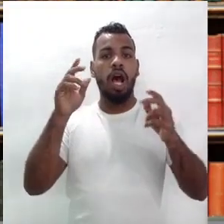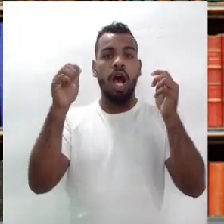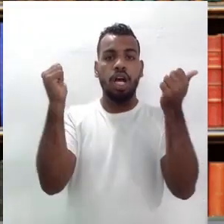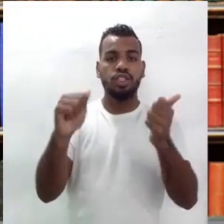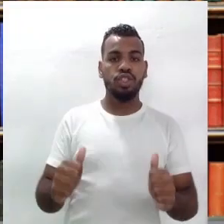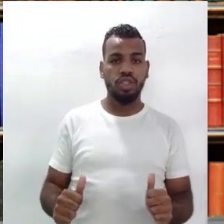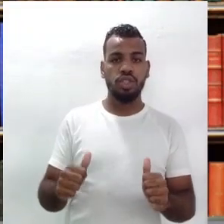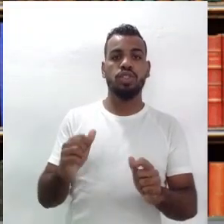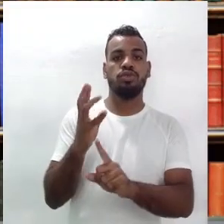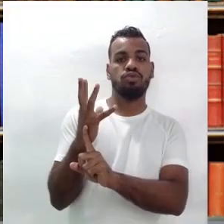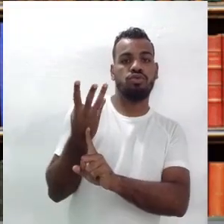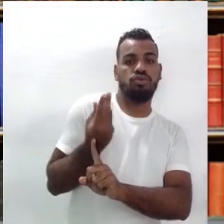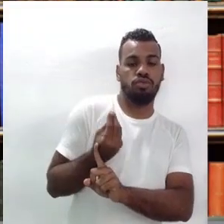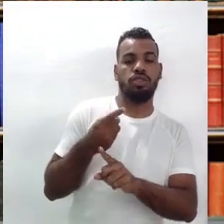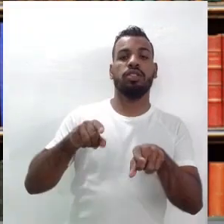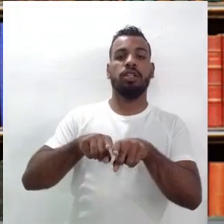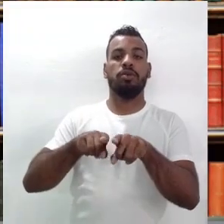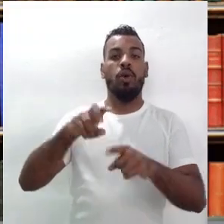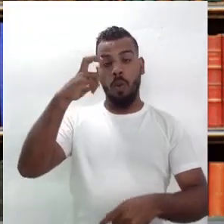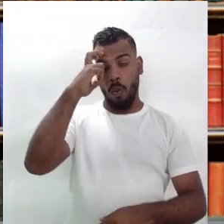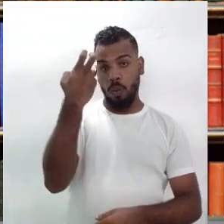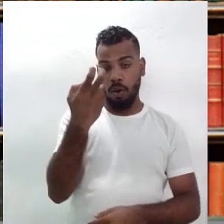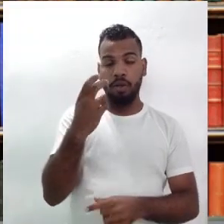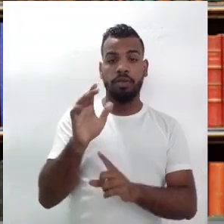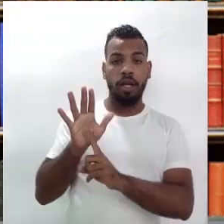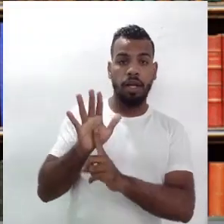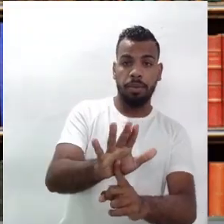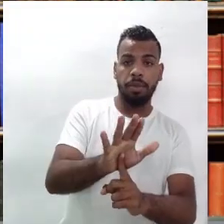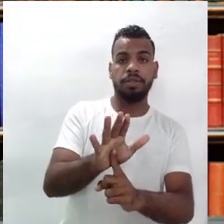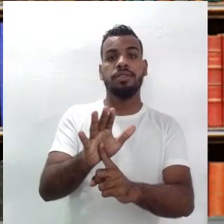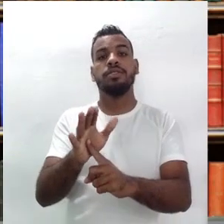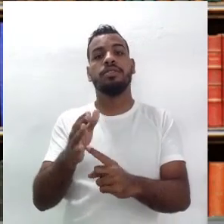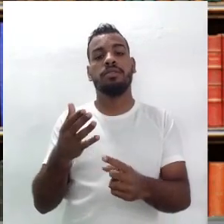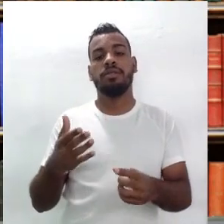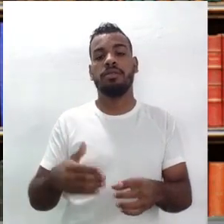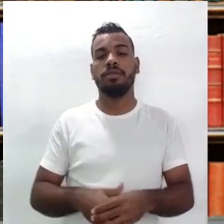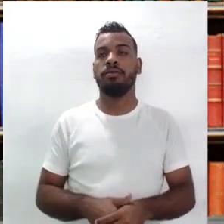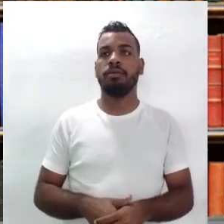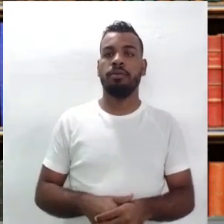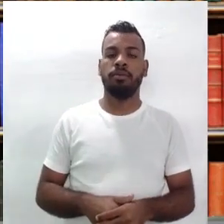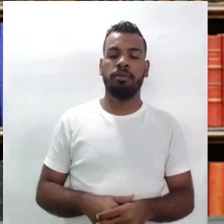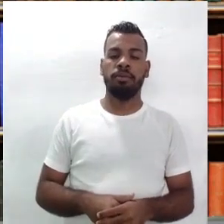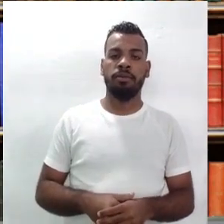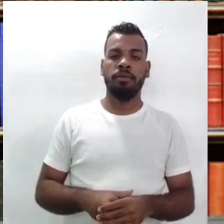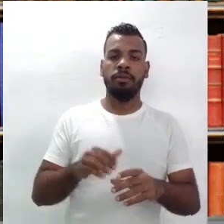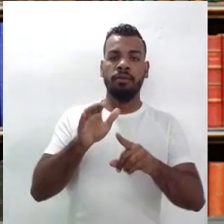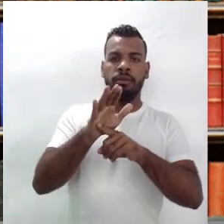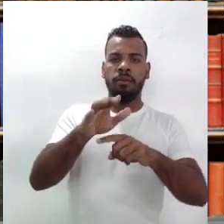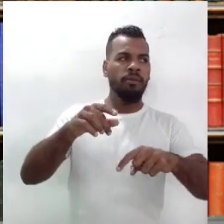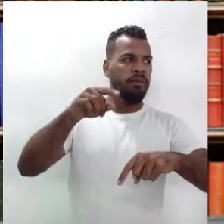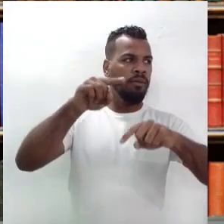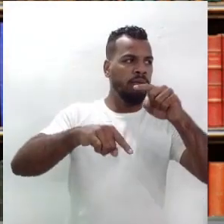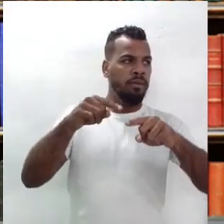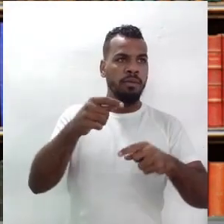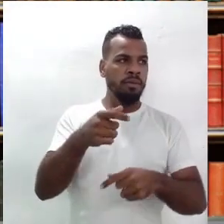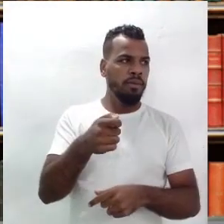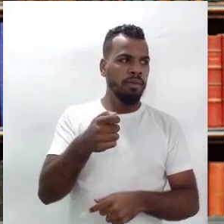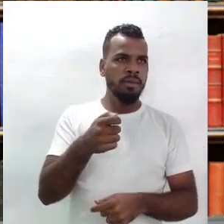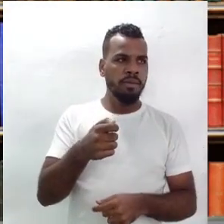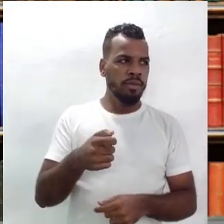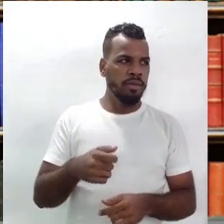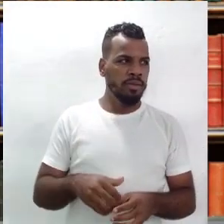e apresentar isso como um material da cultura nordestina.